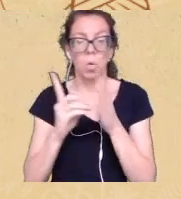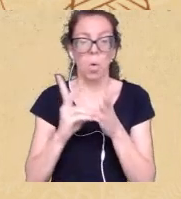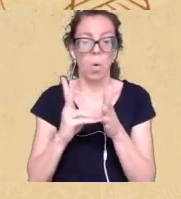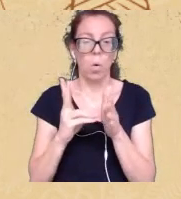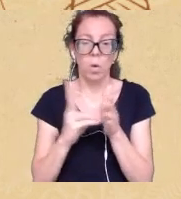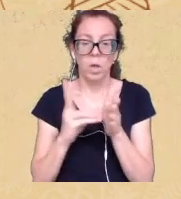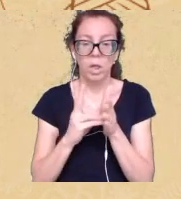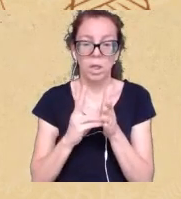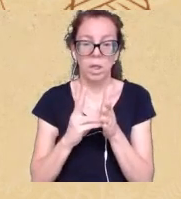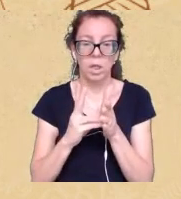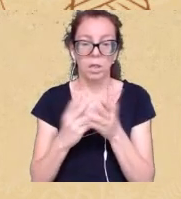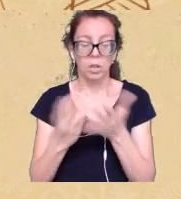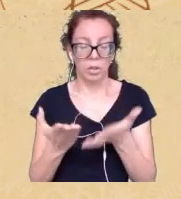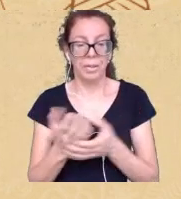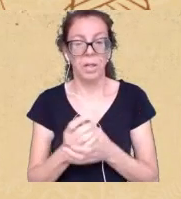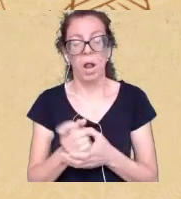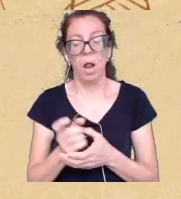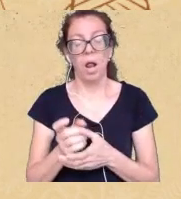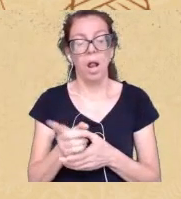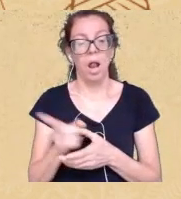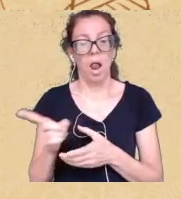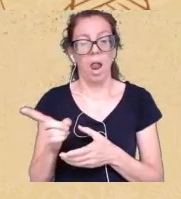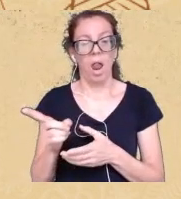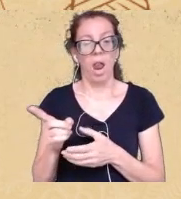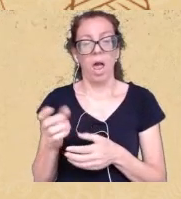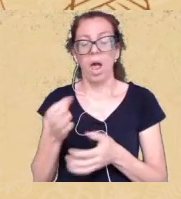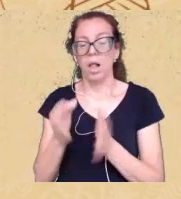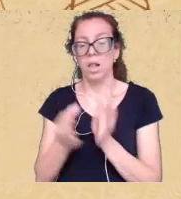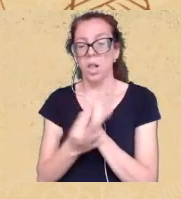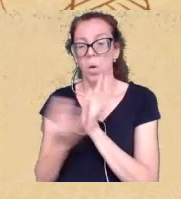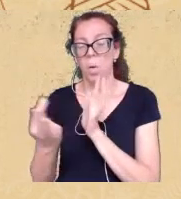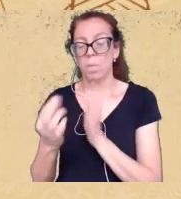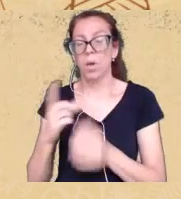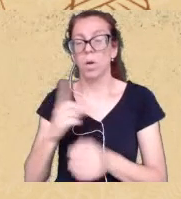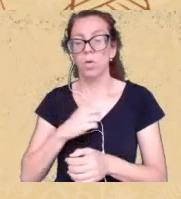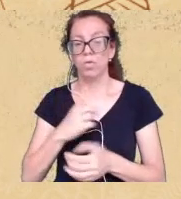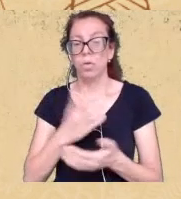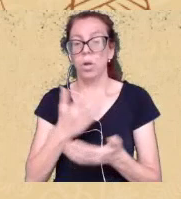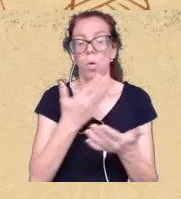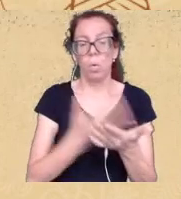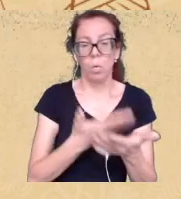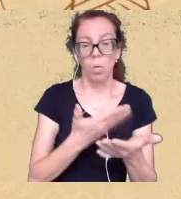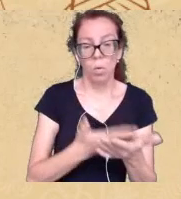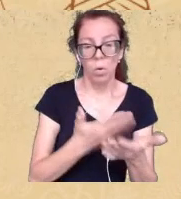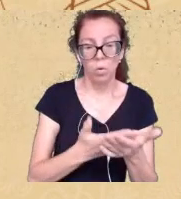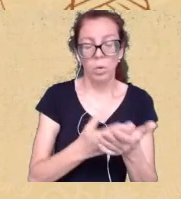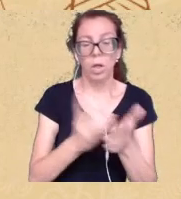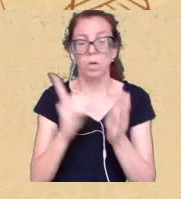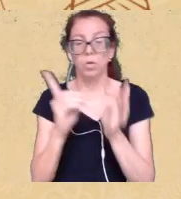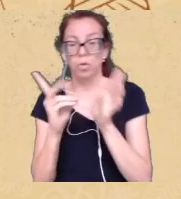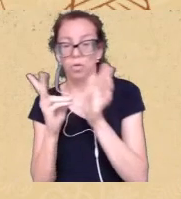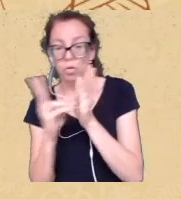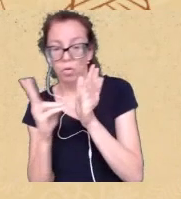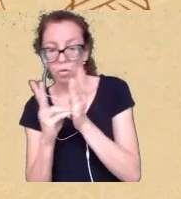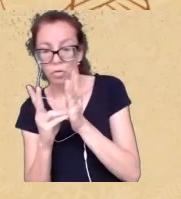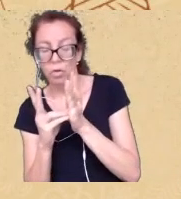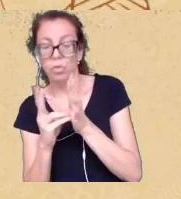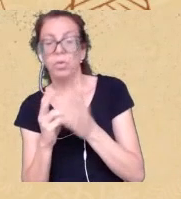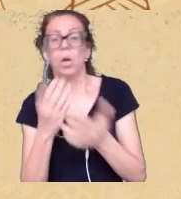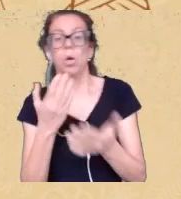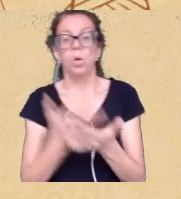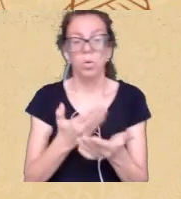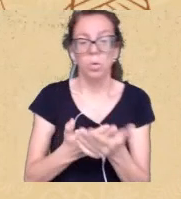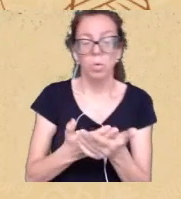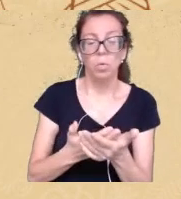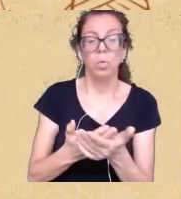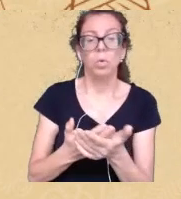aparece tinha estudantes indígenas e o estudante indígena empurrou a moça qual que é a raça da moça e aqui a gente